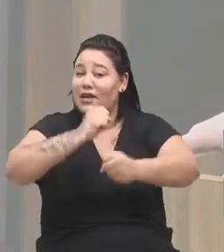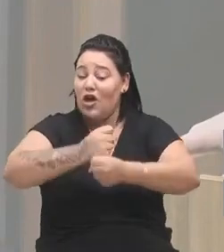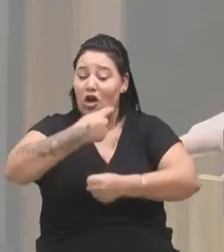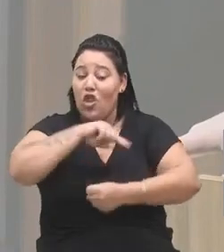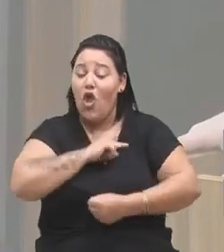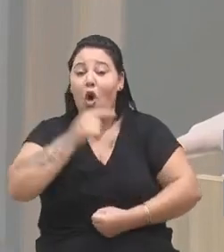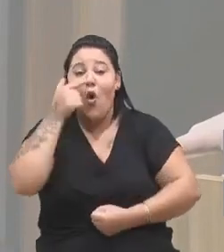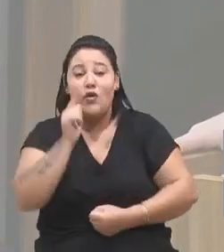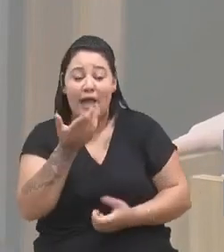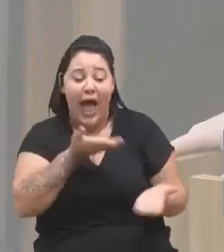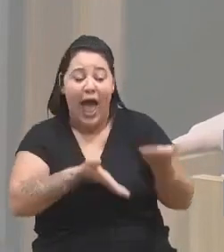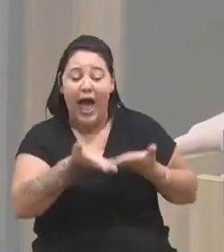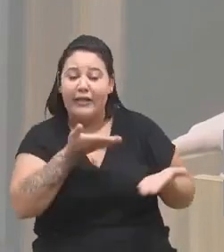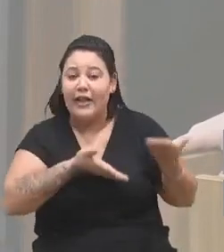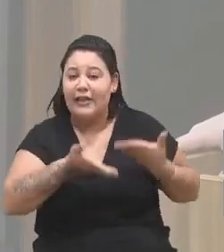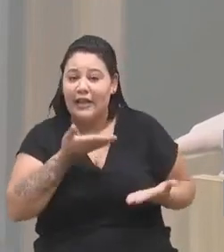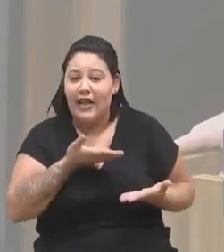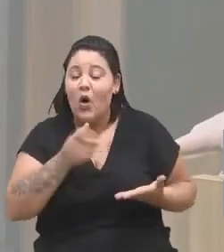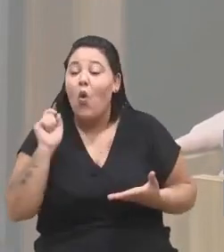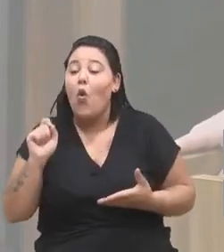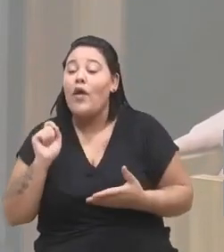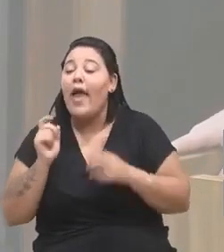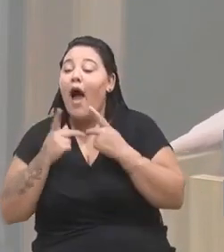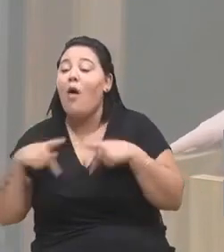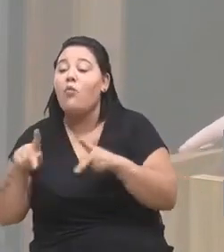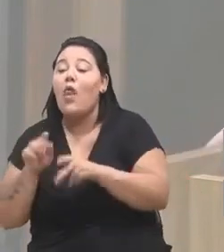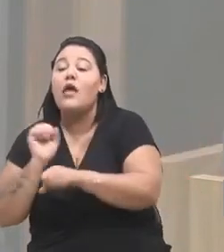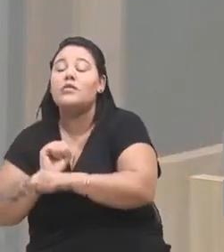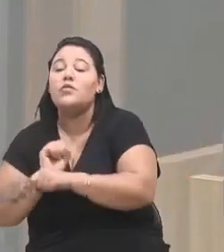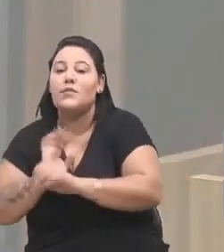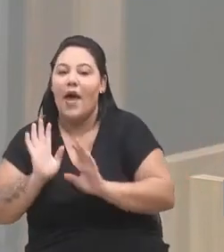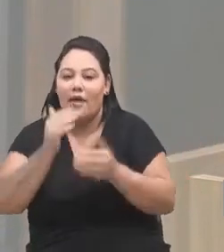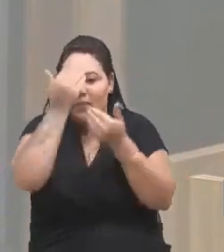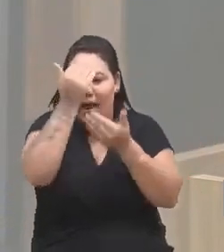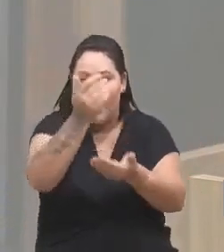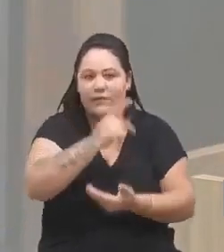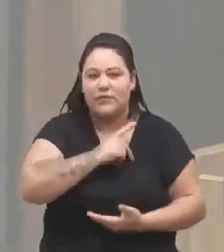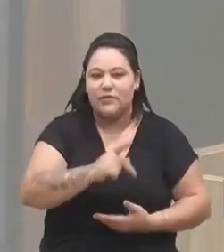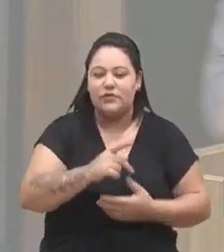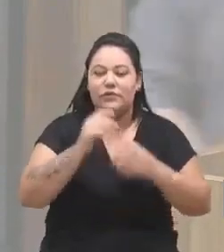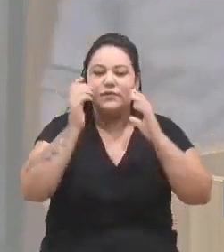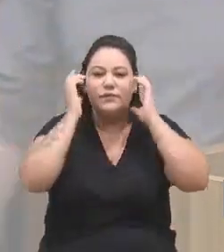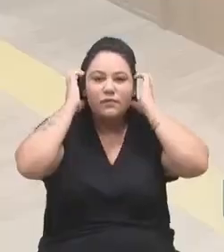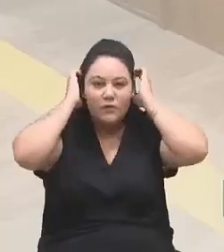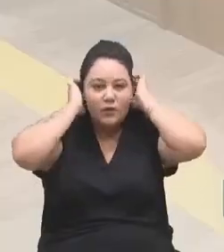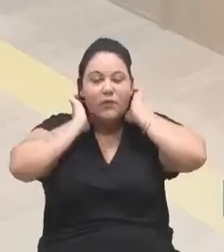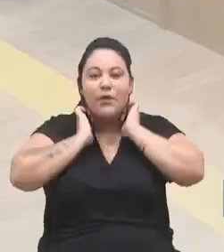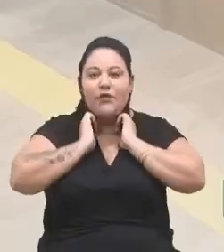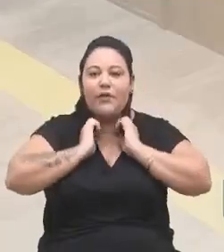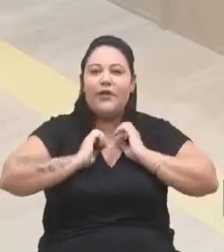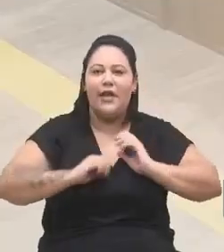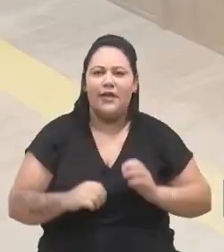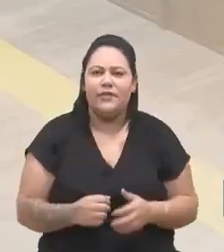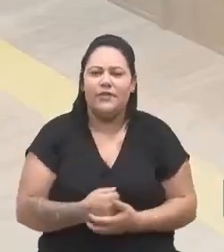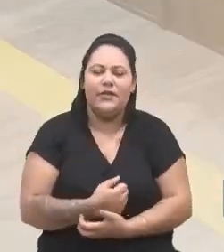atender os anseios da população caxiense. Obrigado, presidente. Obrigado, vereador Bortola.